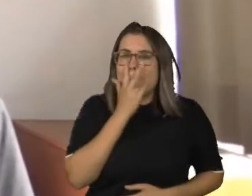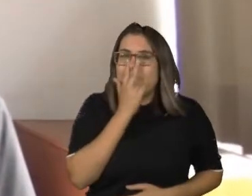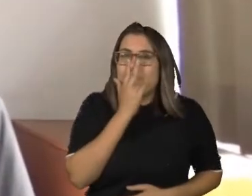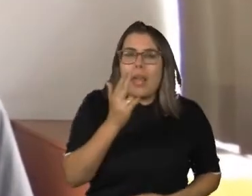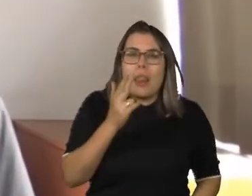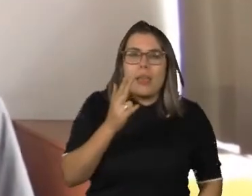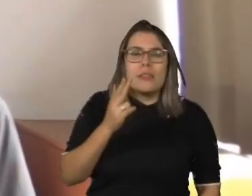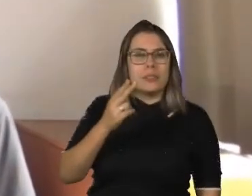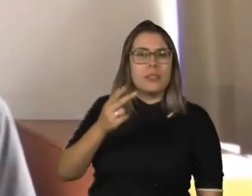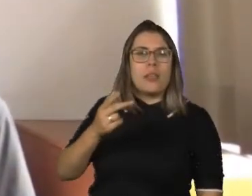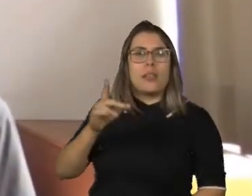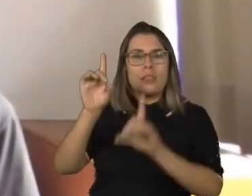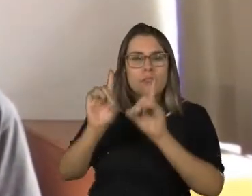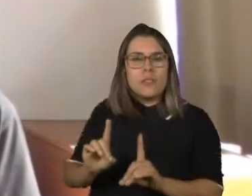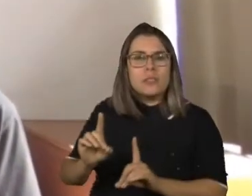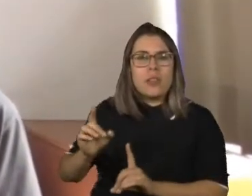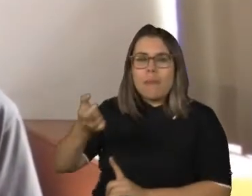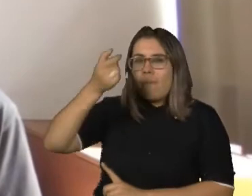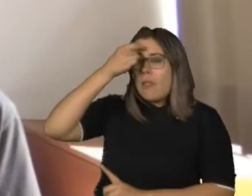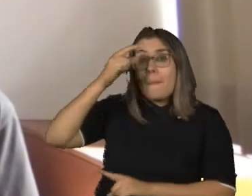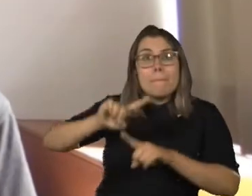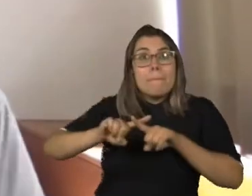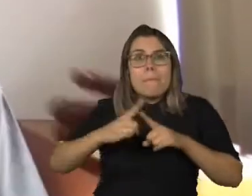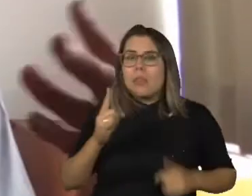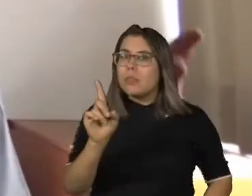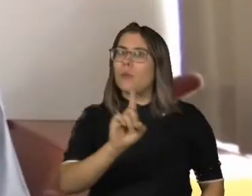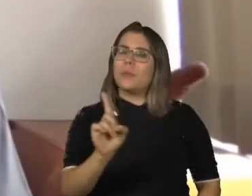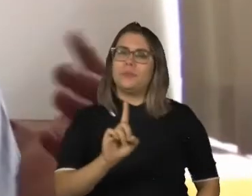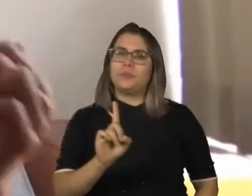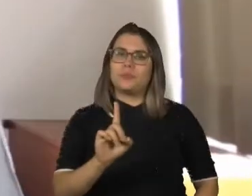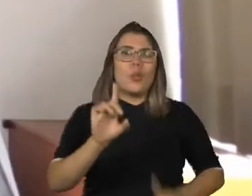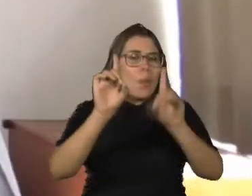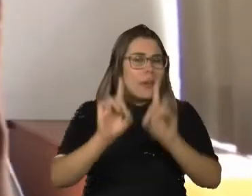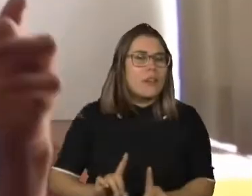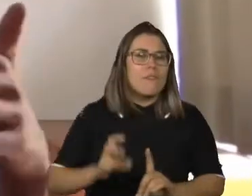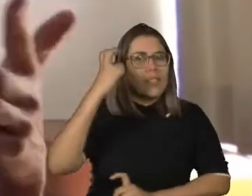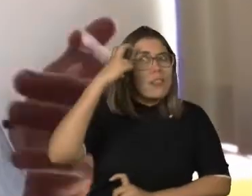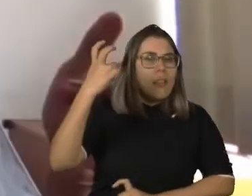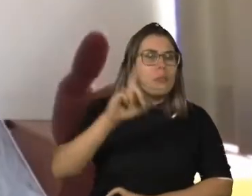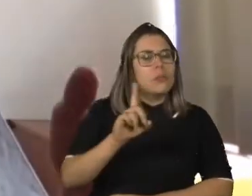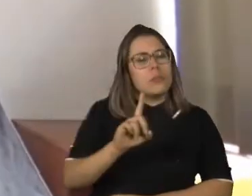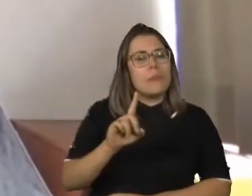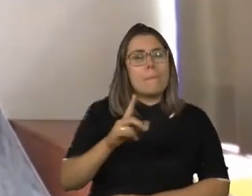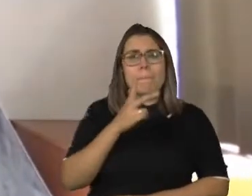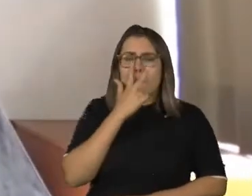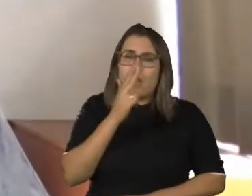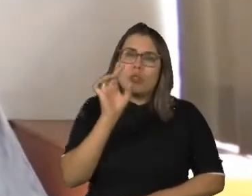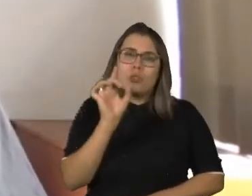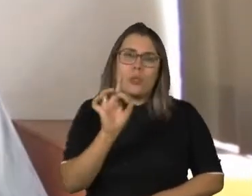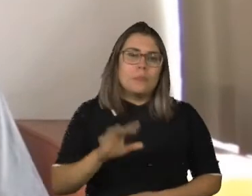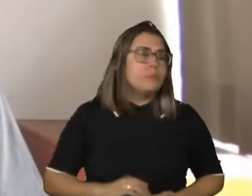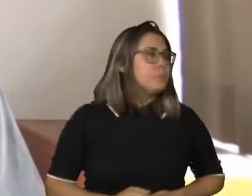mas não é. E eu descobri isso durante o processo de gravação do meu primeiro longa, O Meu Nome é Daniel.